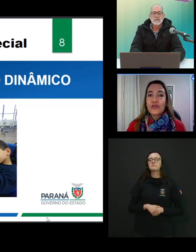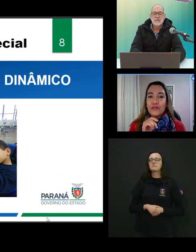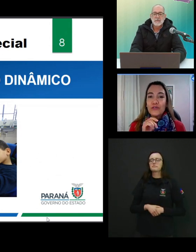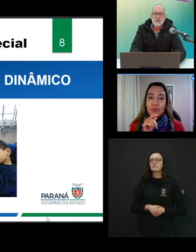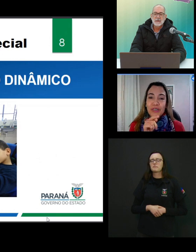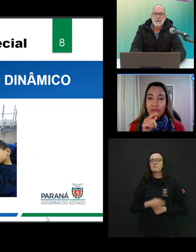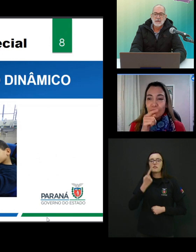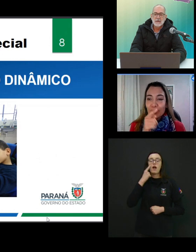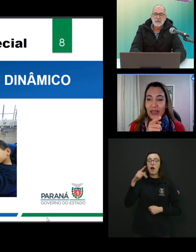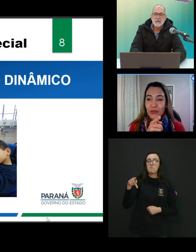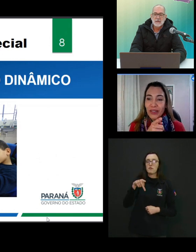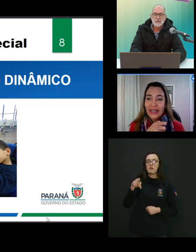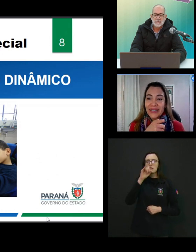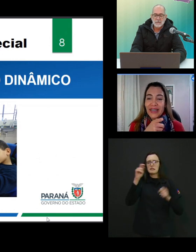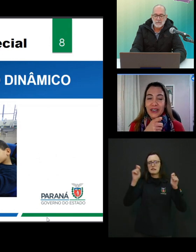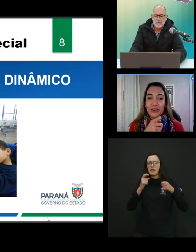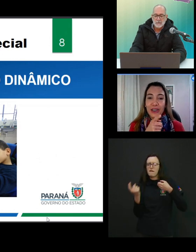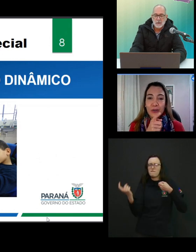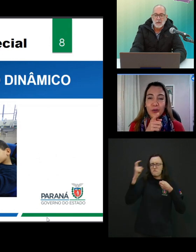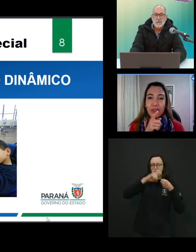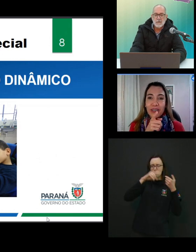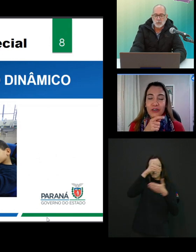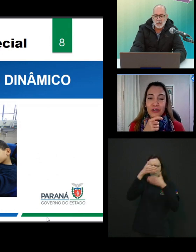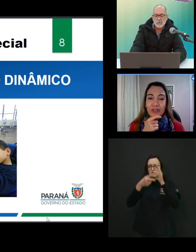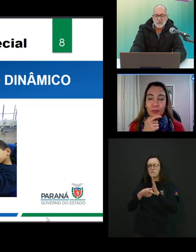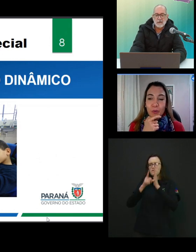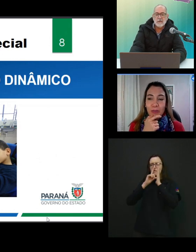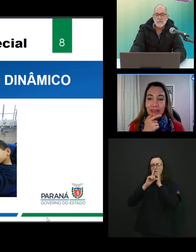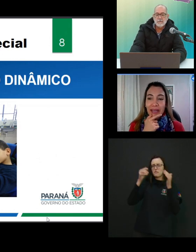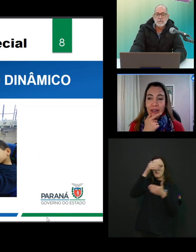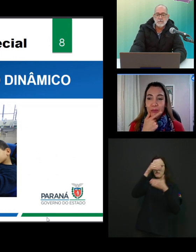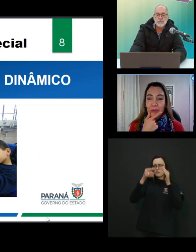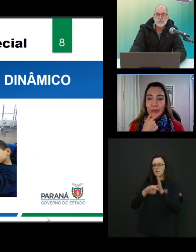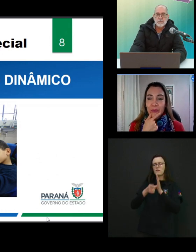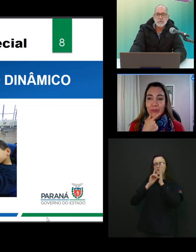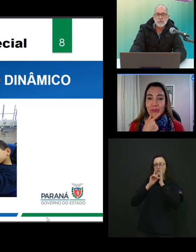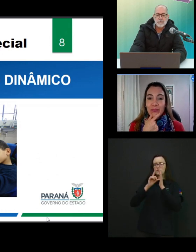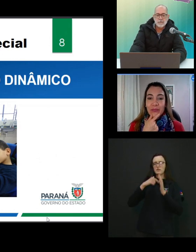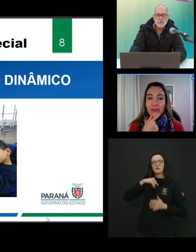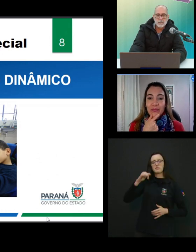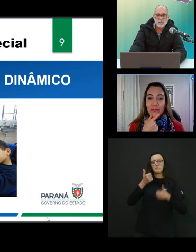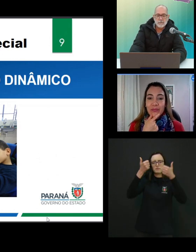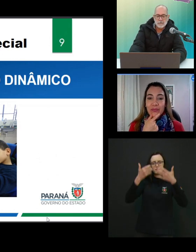Professor, se fosse possível voltar só aquele slide anterior, queria só fazer um comentário.